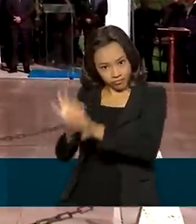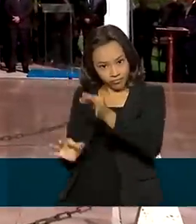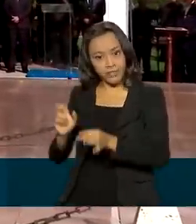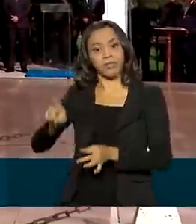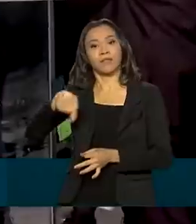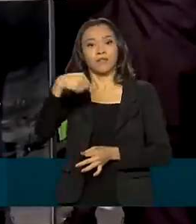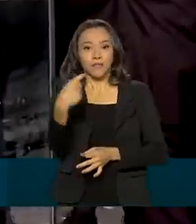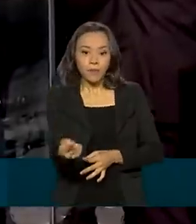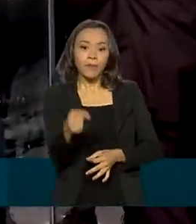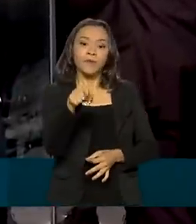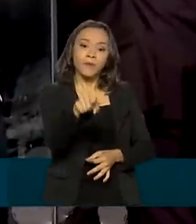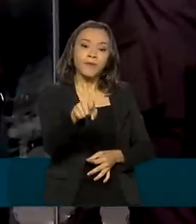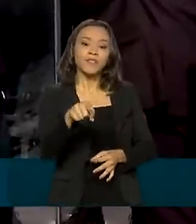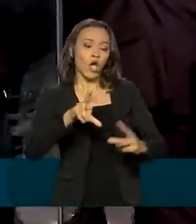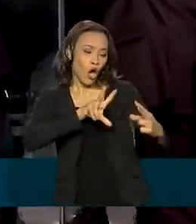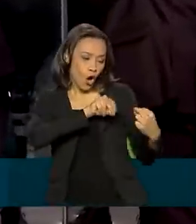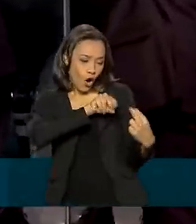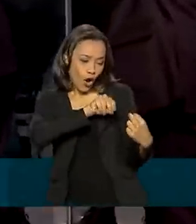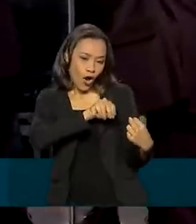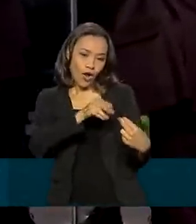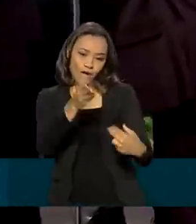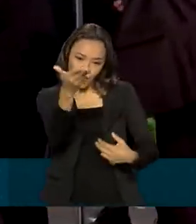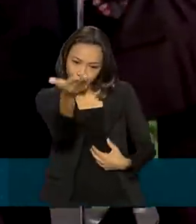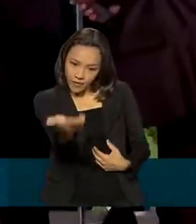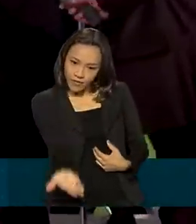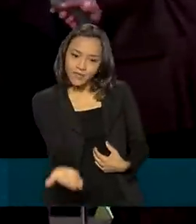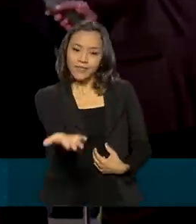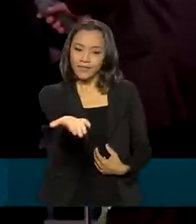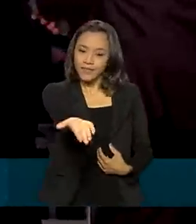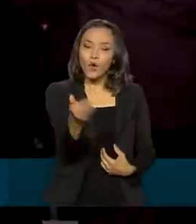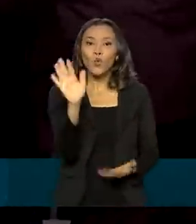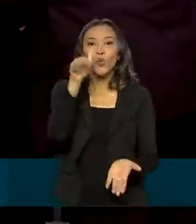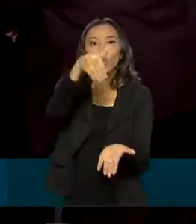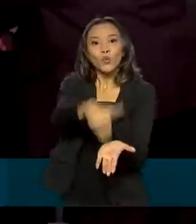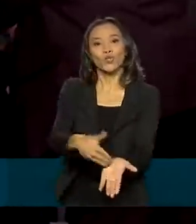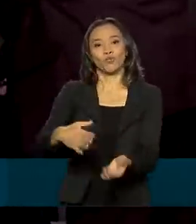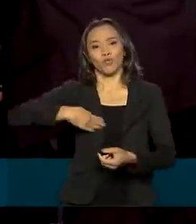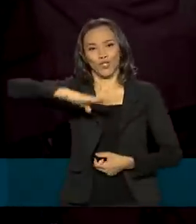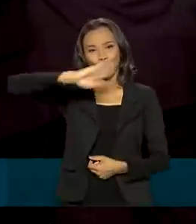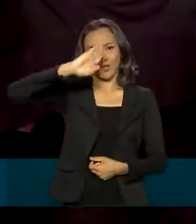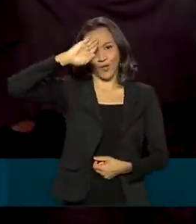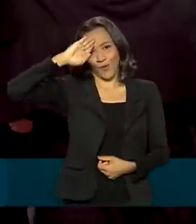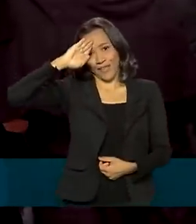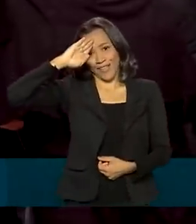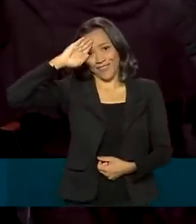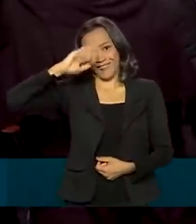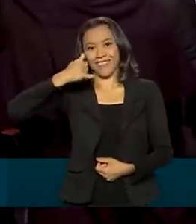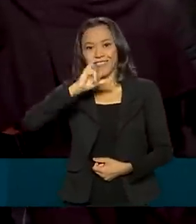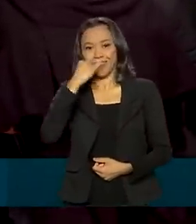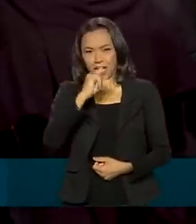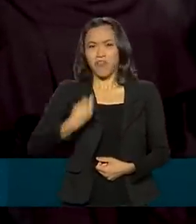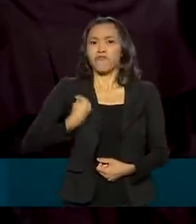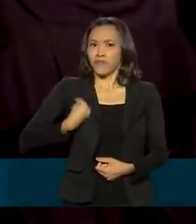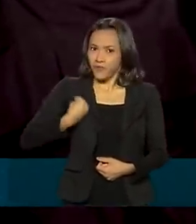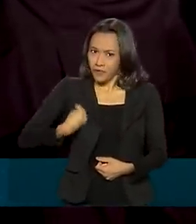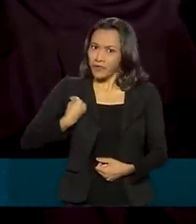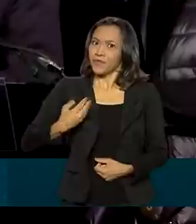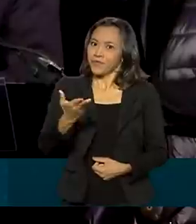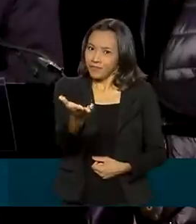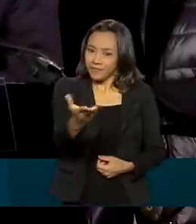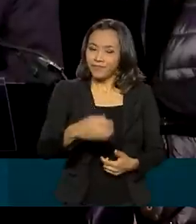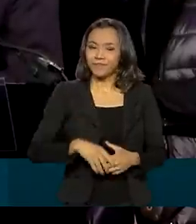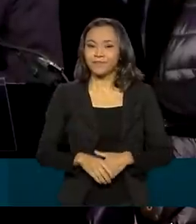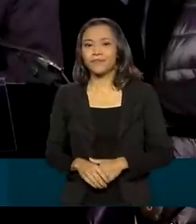da marcha fúnebre e conversou com Levone Romano, o último soldado italiano vivo do conflito mundial.